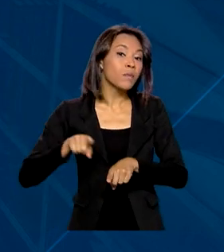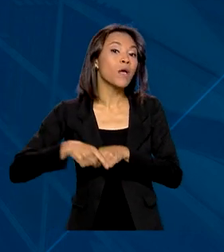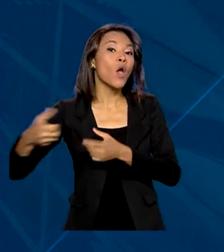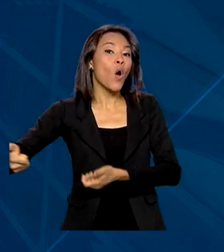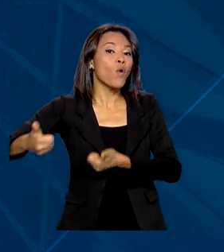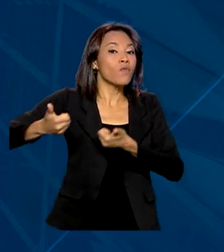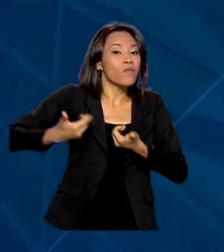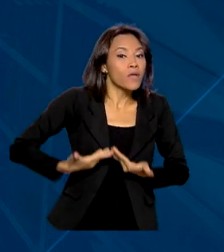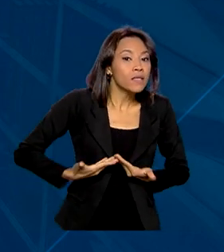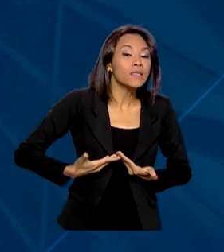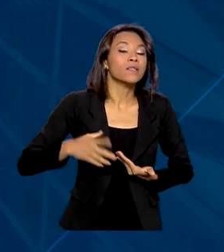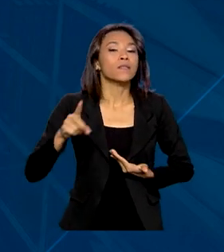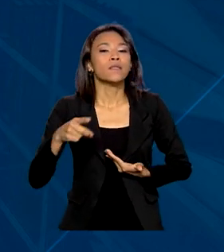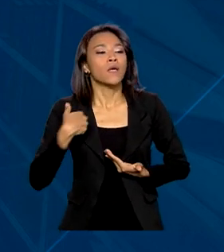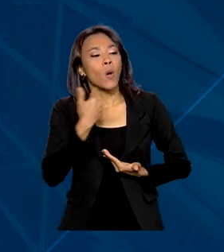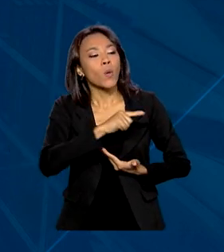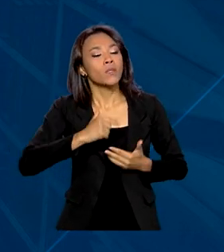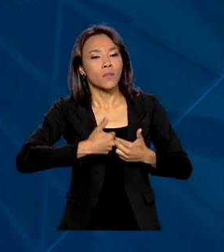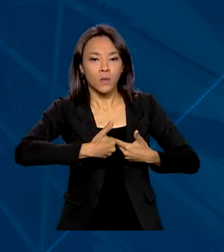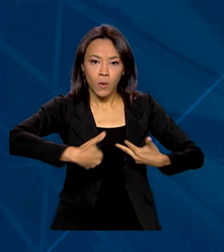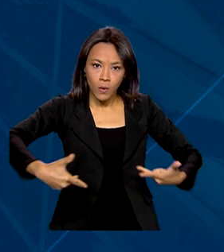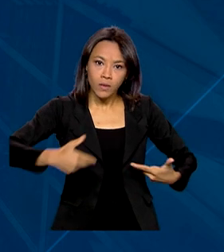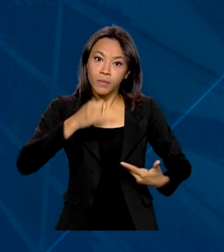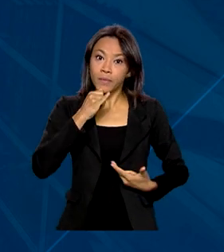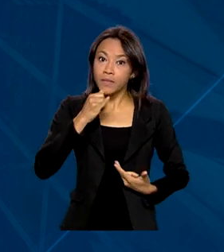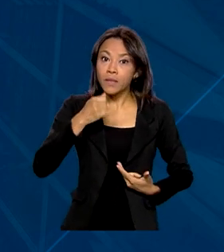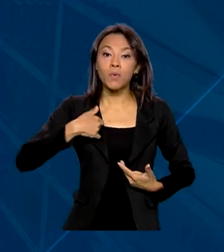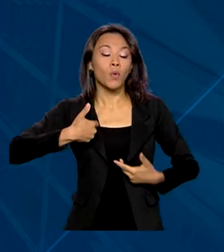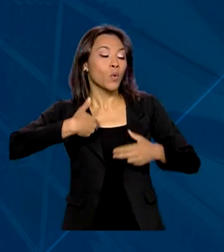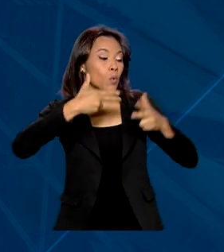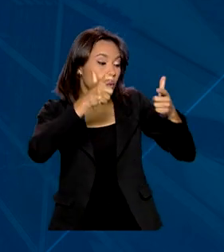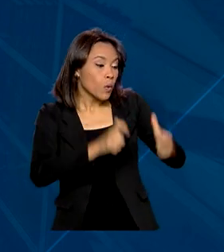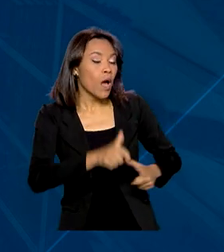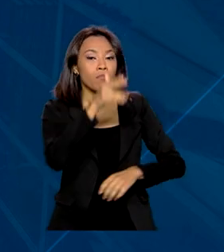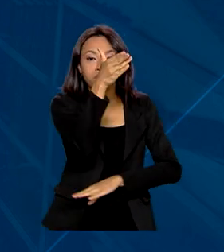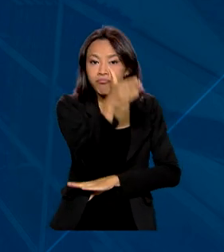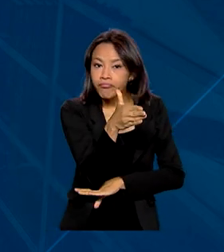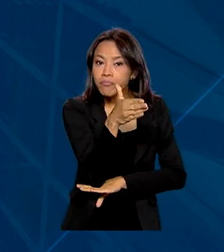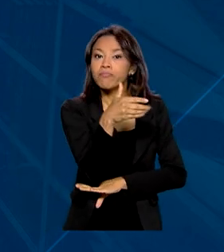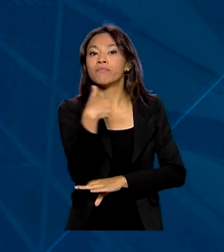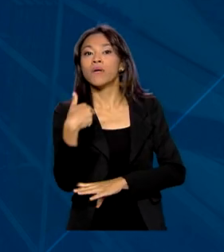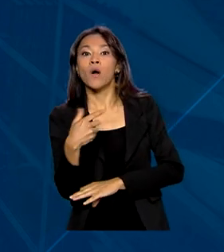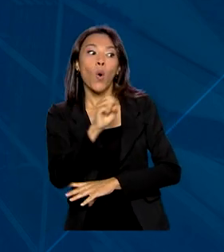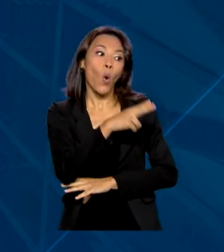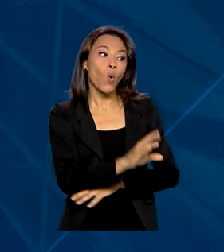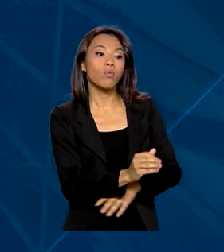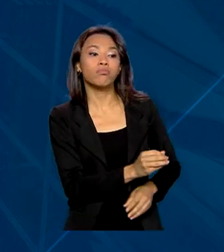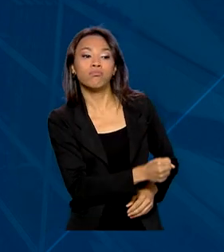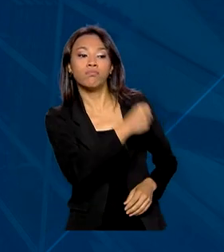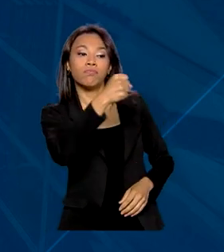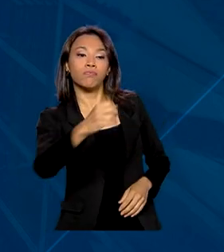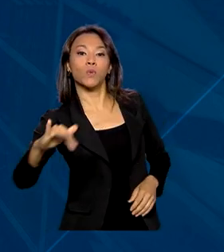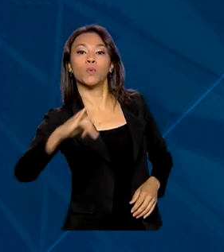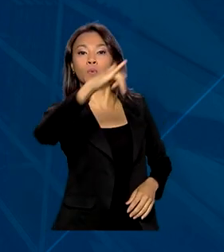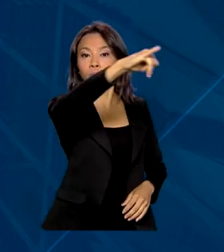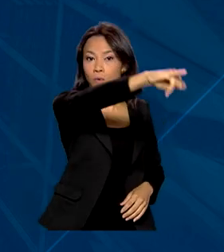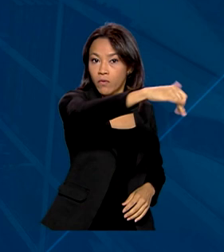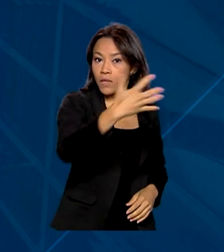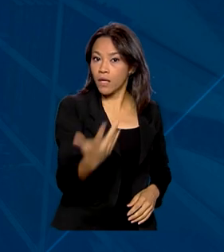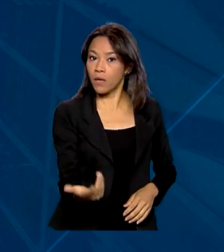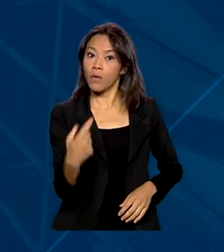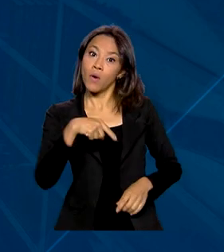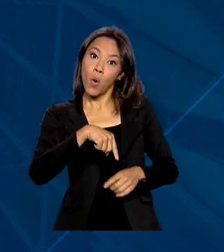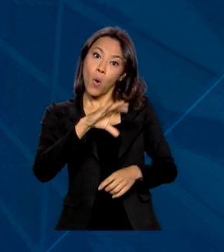algumas alternativas ao passageiro, como reacomodação gratuita em um novo voo, crédito para utilização